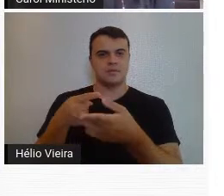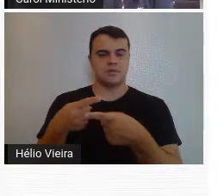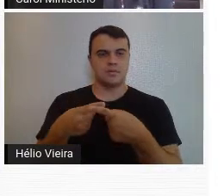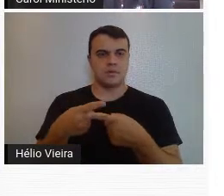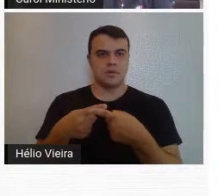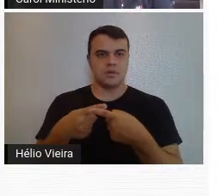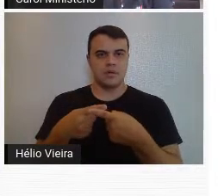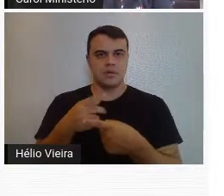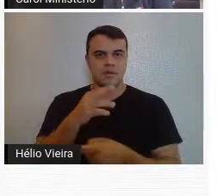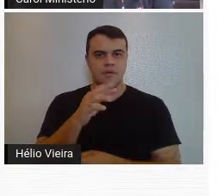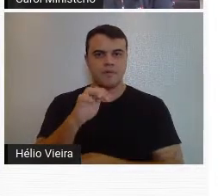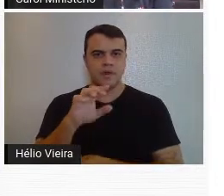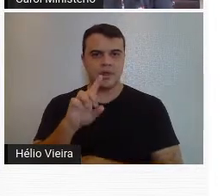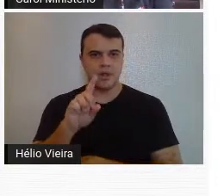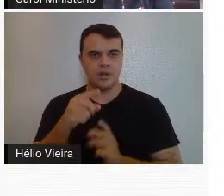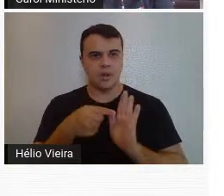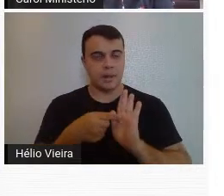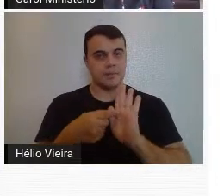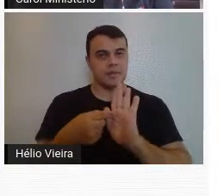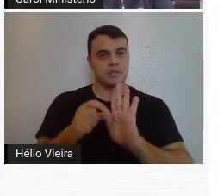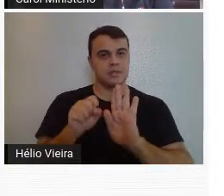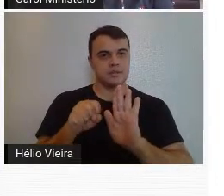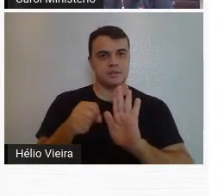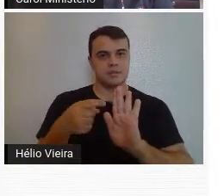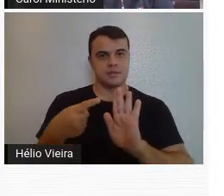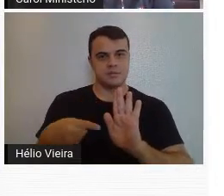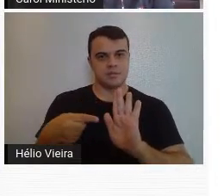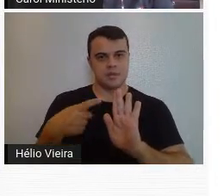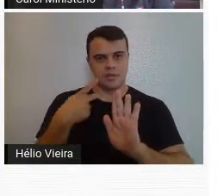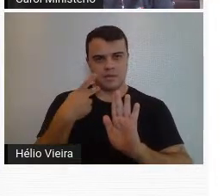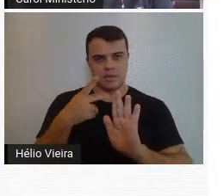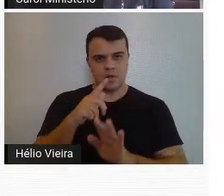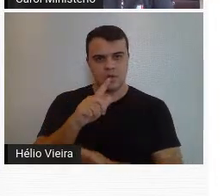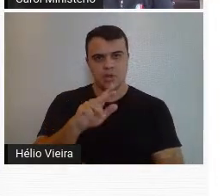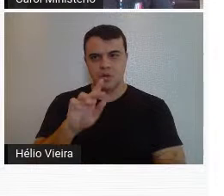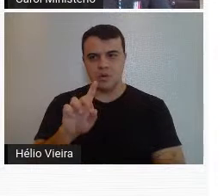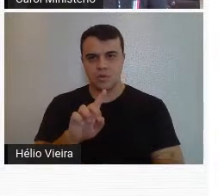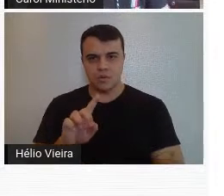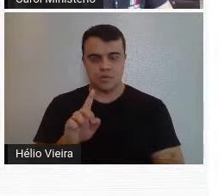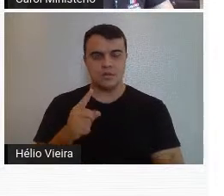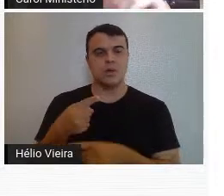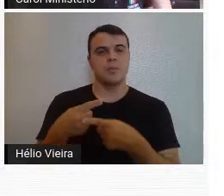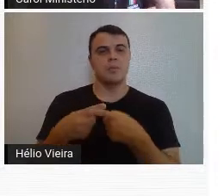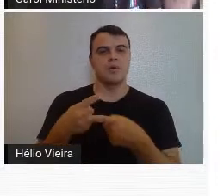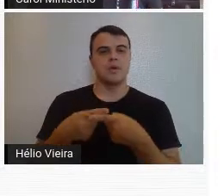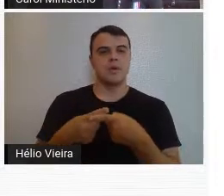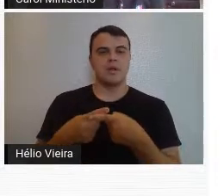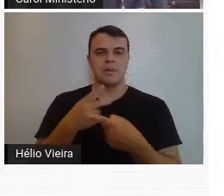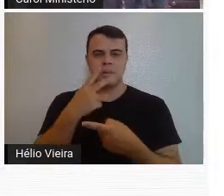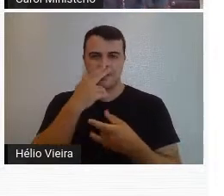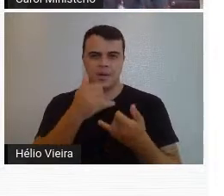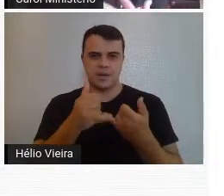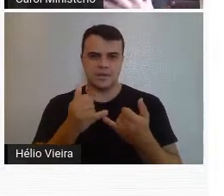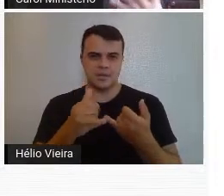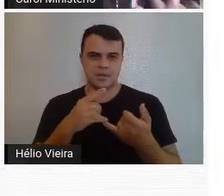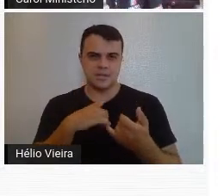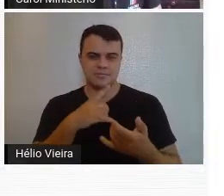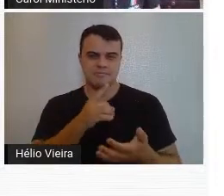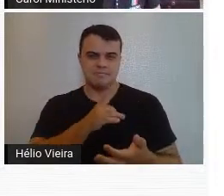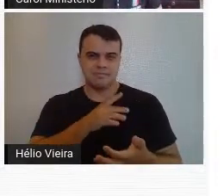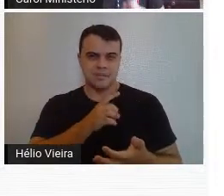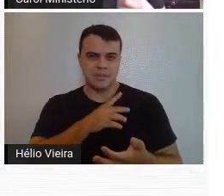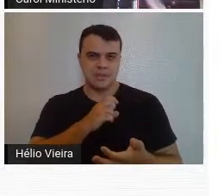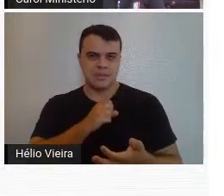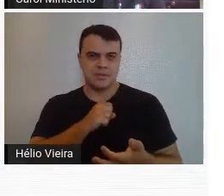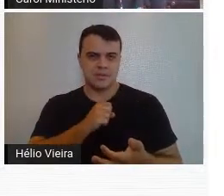que é do Fernando Pedro Sete, que apresenta com o pseudônimo de Luiz Alfredo, porque parece que ele tinha um pouco de receio